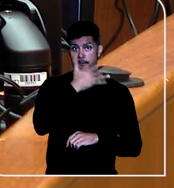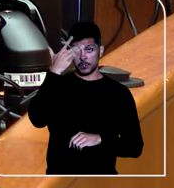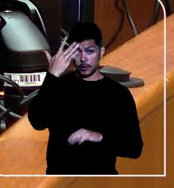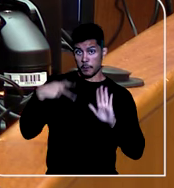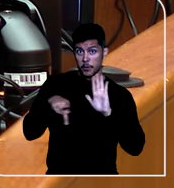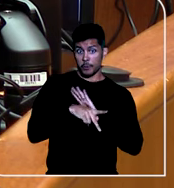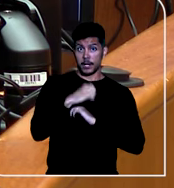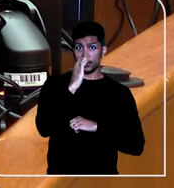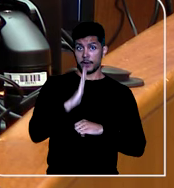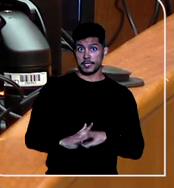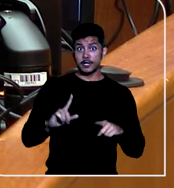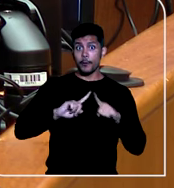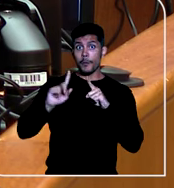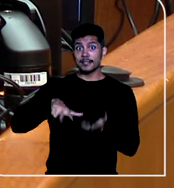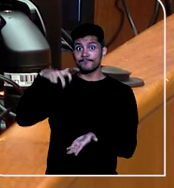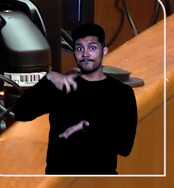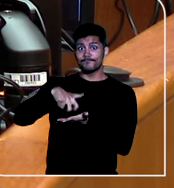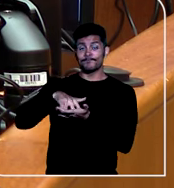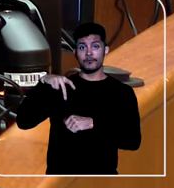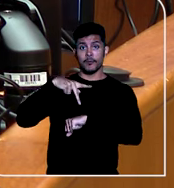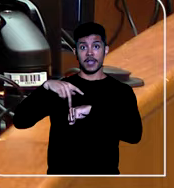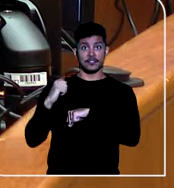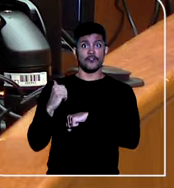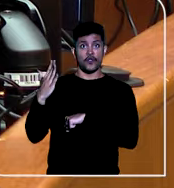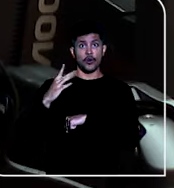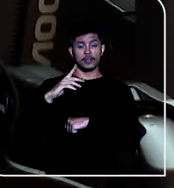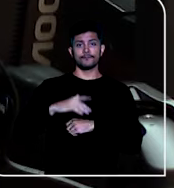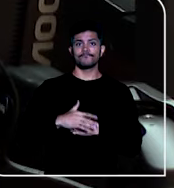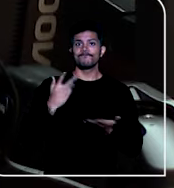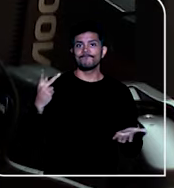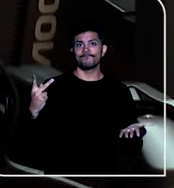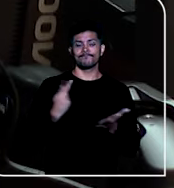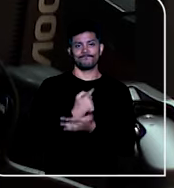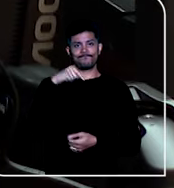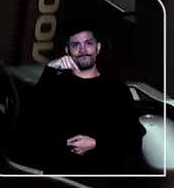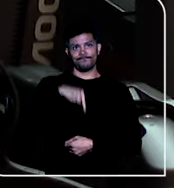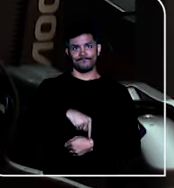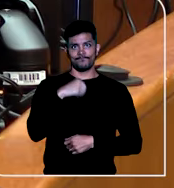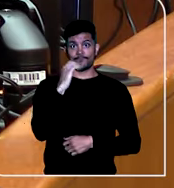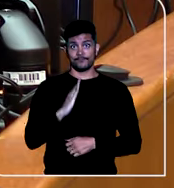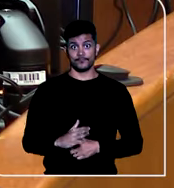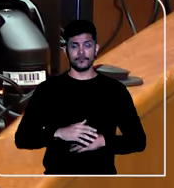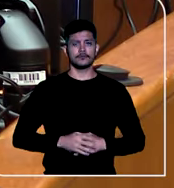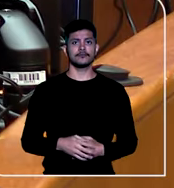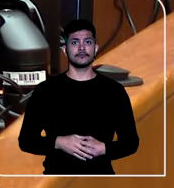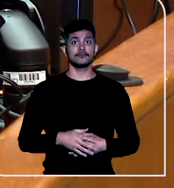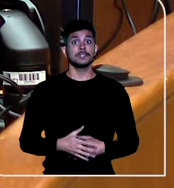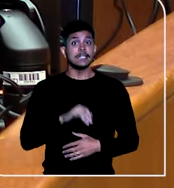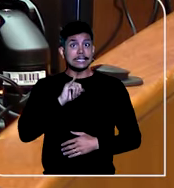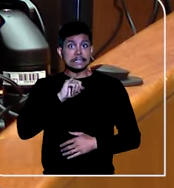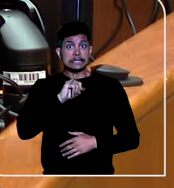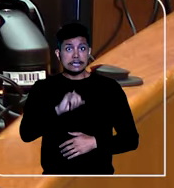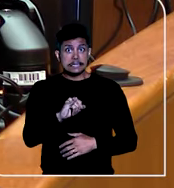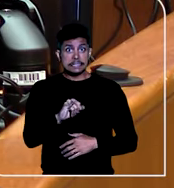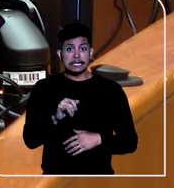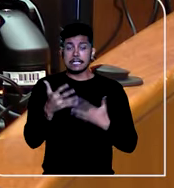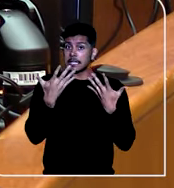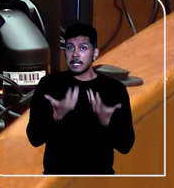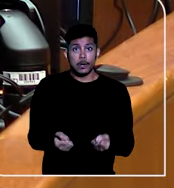condenado no exterior, cumpra a pena em território nacional. A não homologação da sentença estrangeira